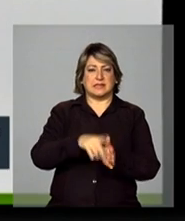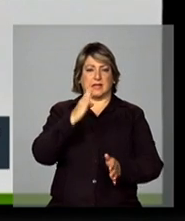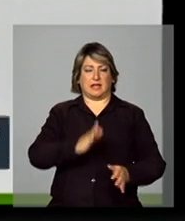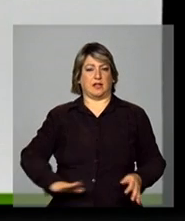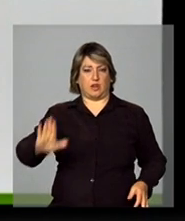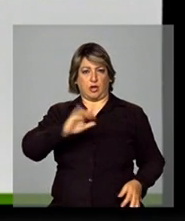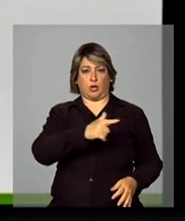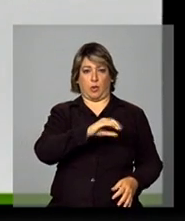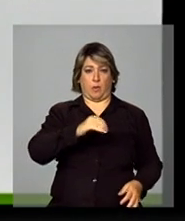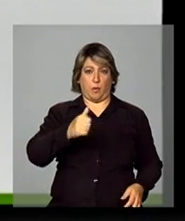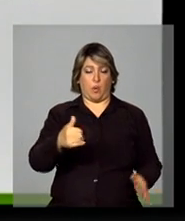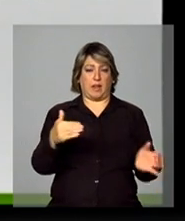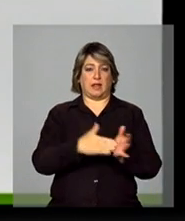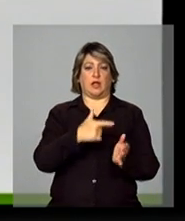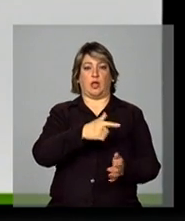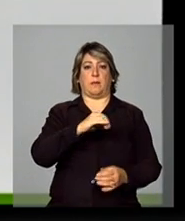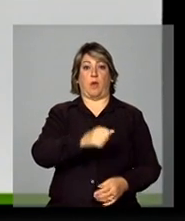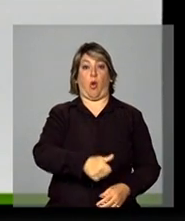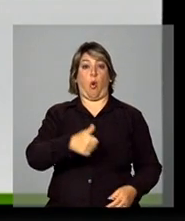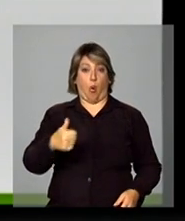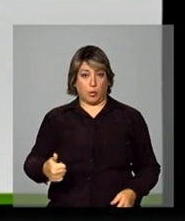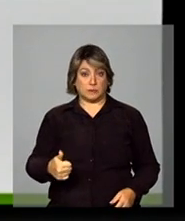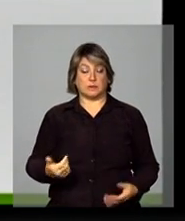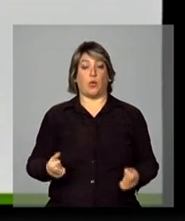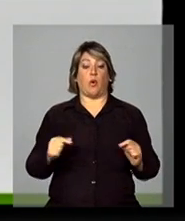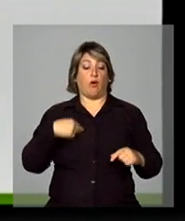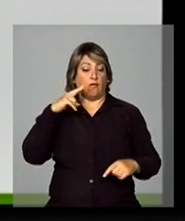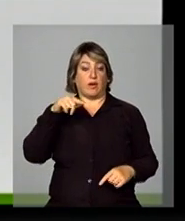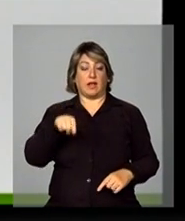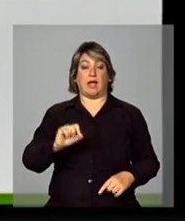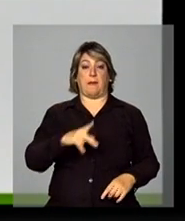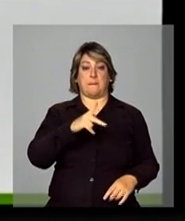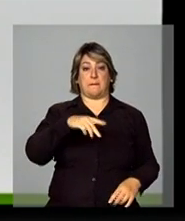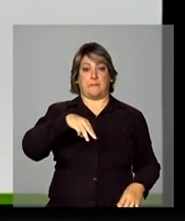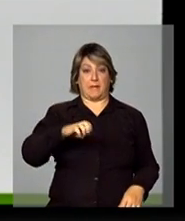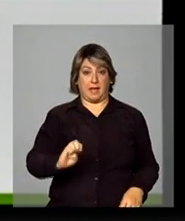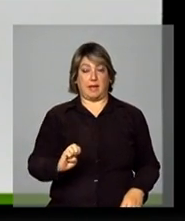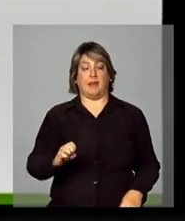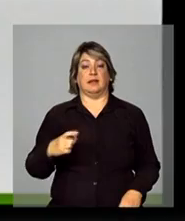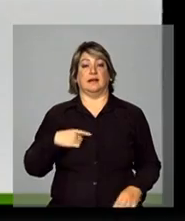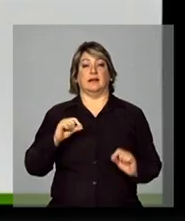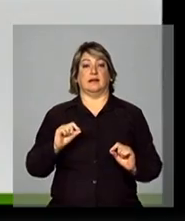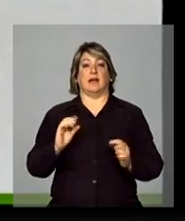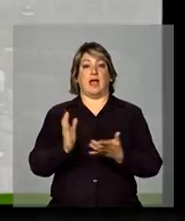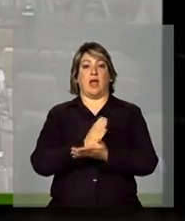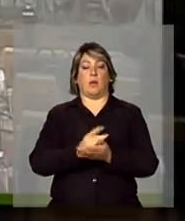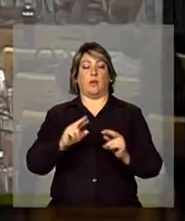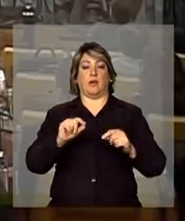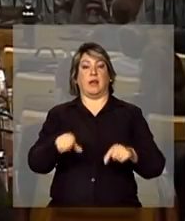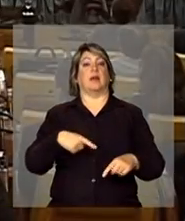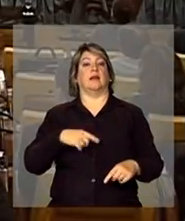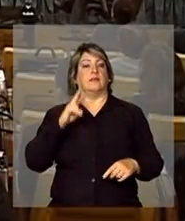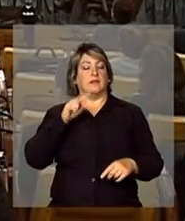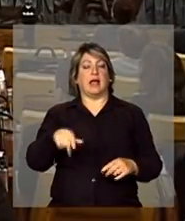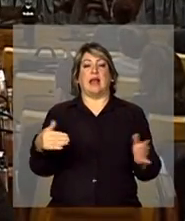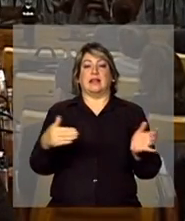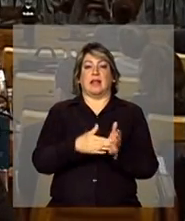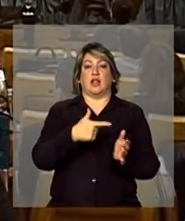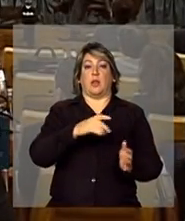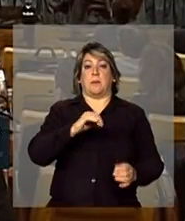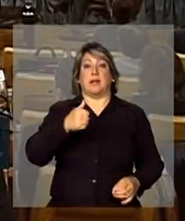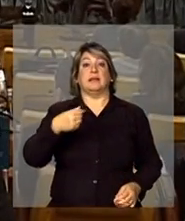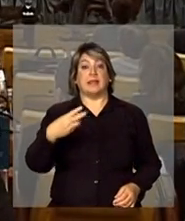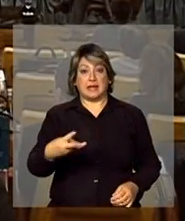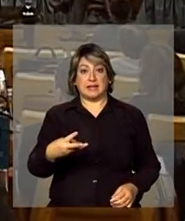2011, ela olhou 10 anos. O que eu vou olhar aqui é a PME, por algumas características, ela permite olhar até 2013,